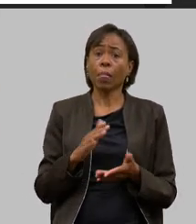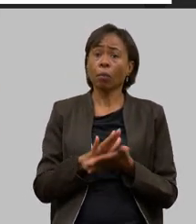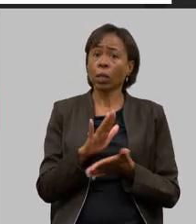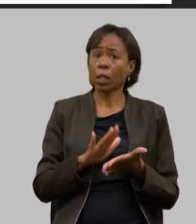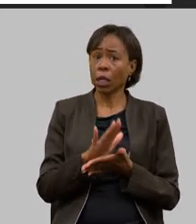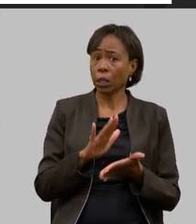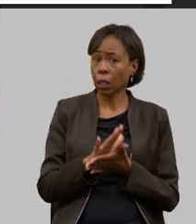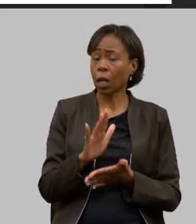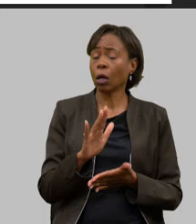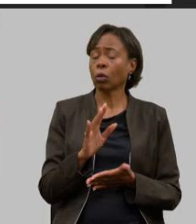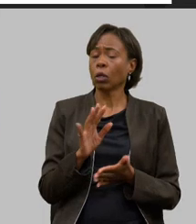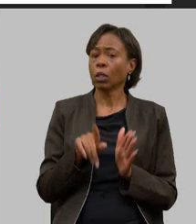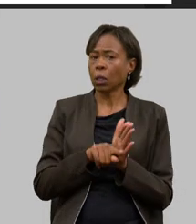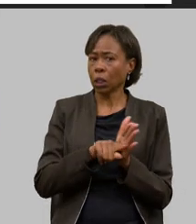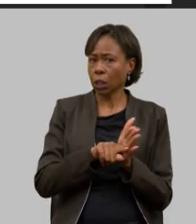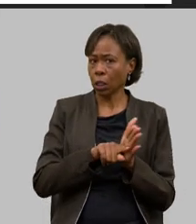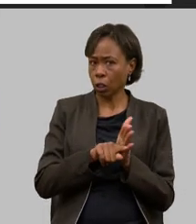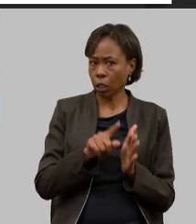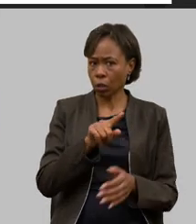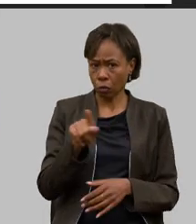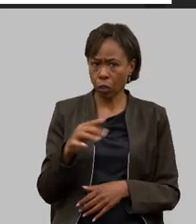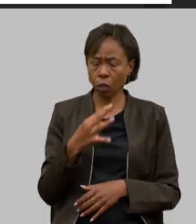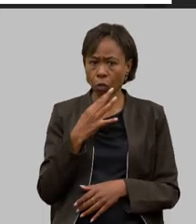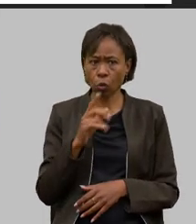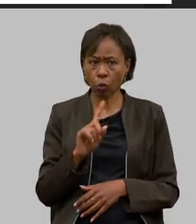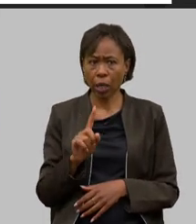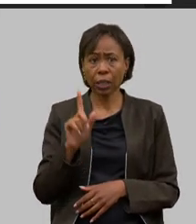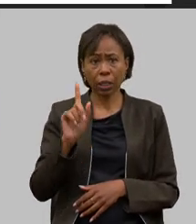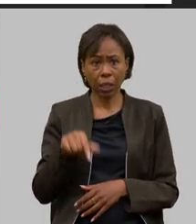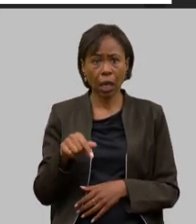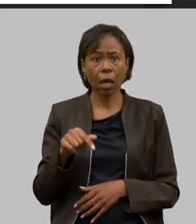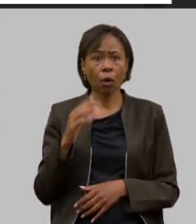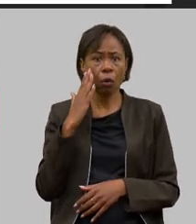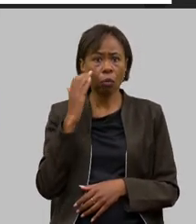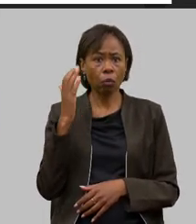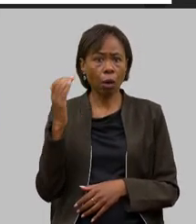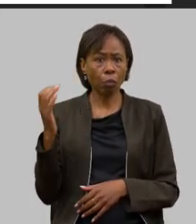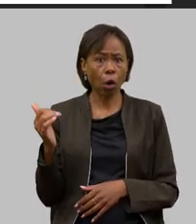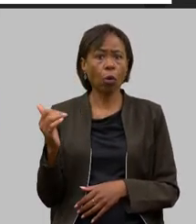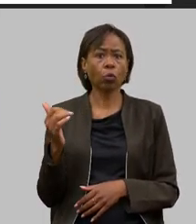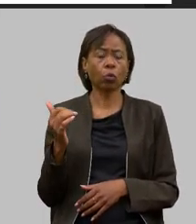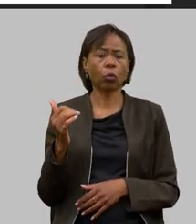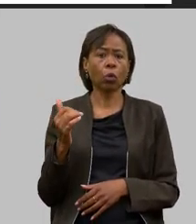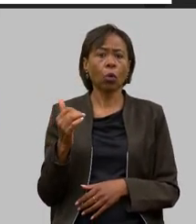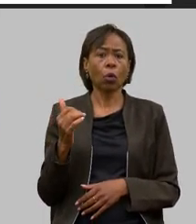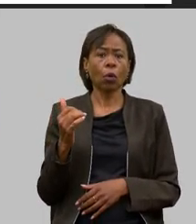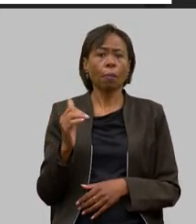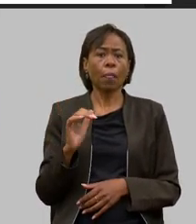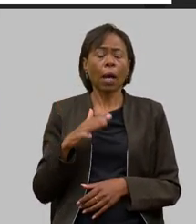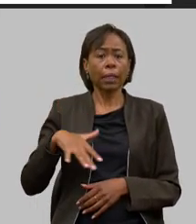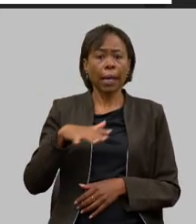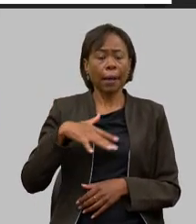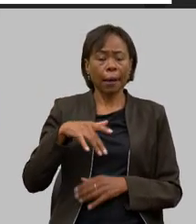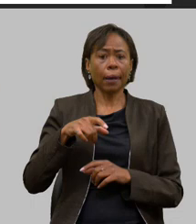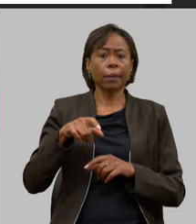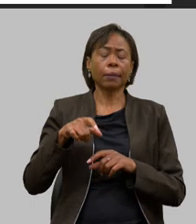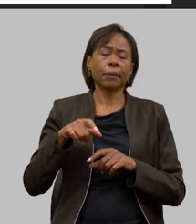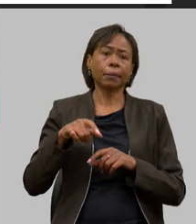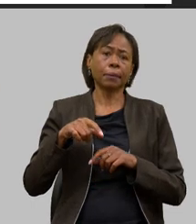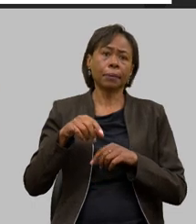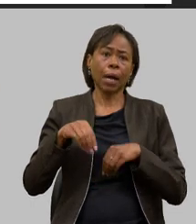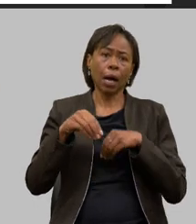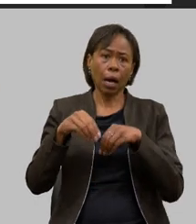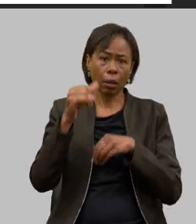nosso famoso informe agropecuário que é a bíblia da pesquisa agropecuária em Minas Gerais das